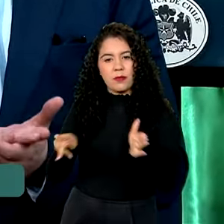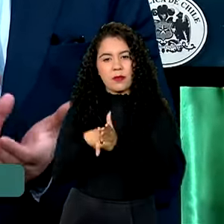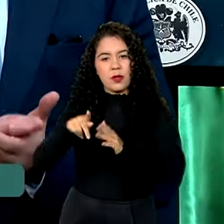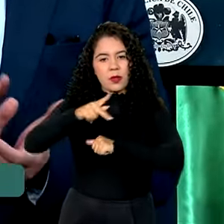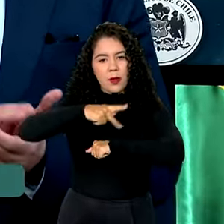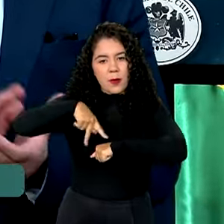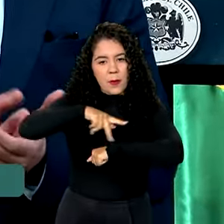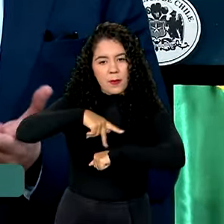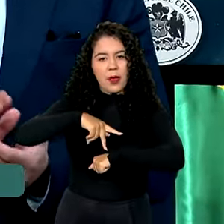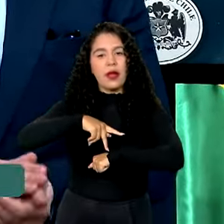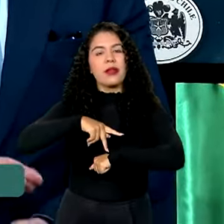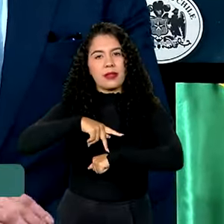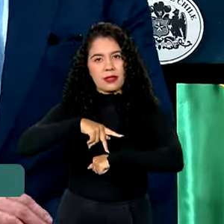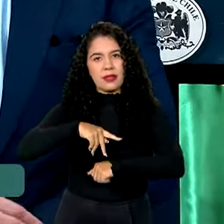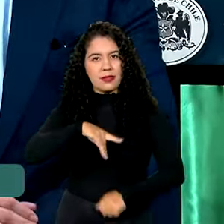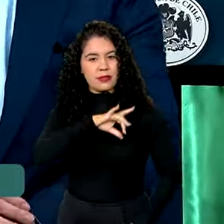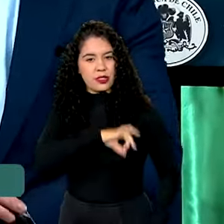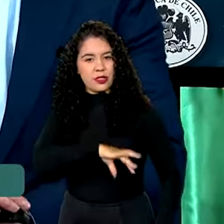Palácio de la Moneda.